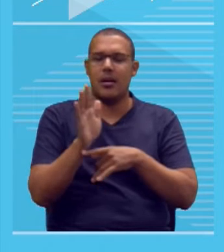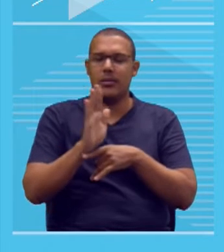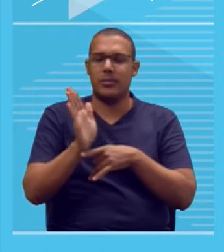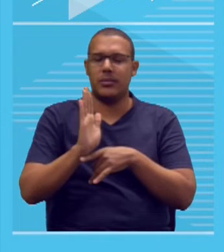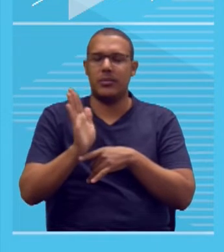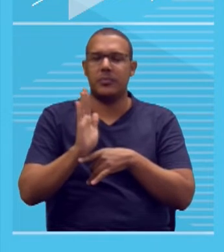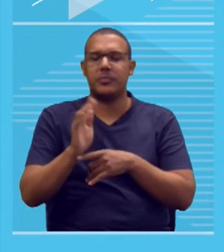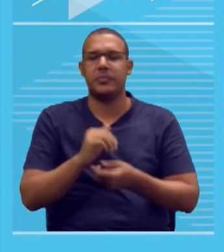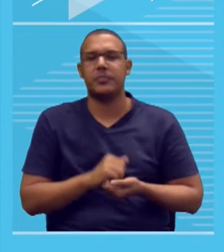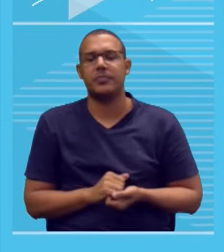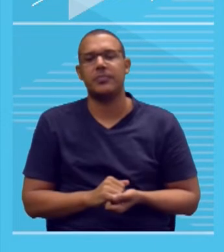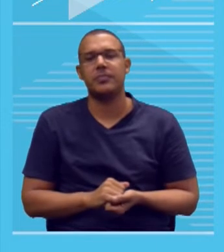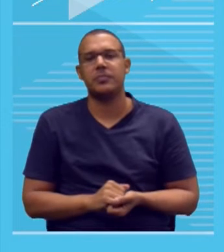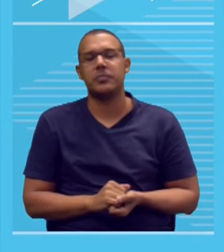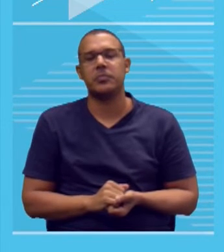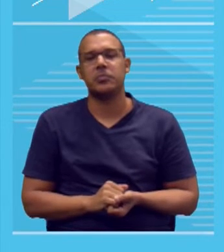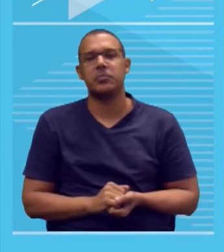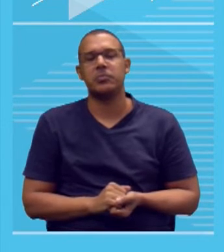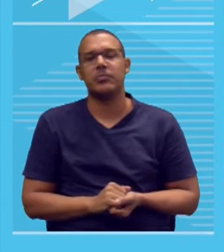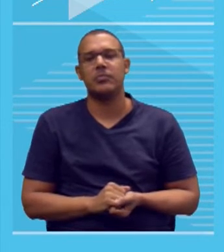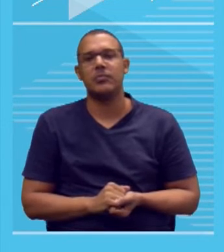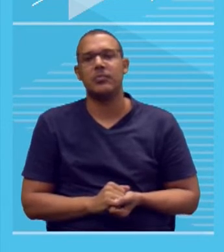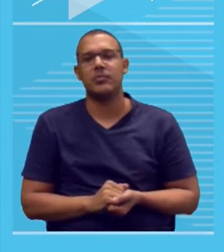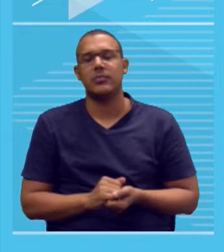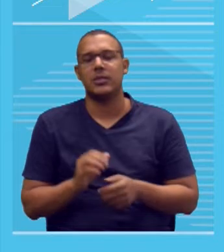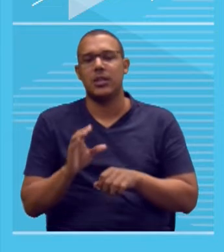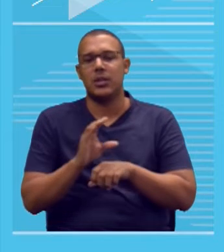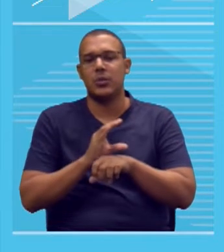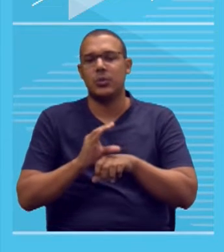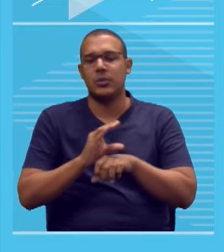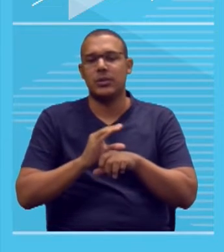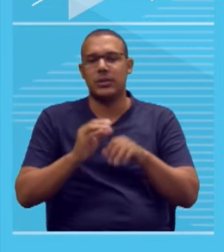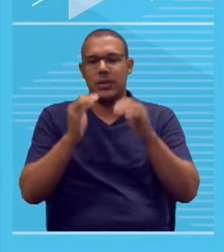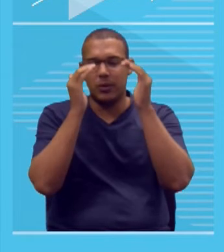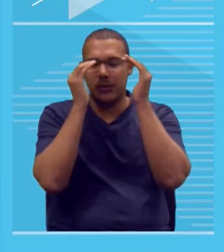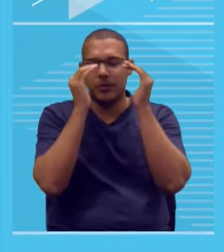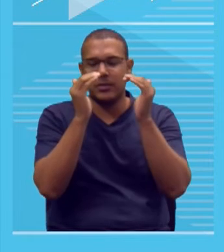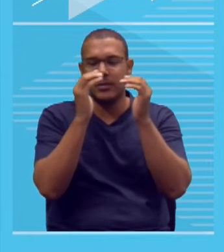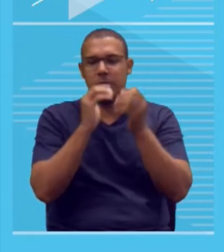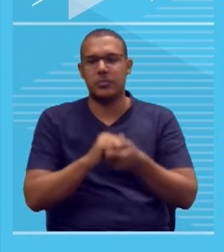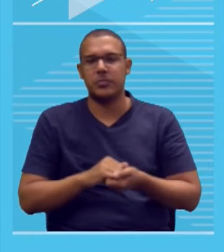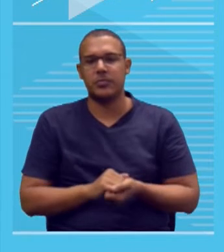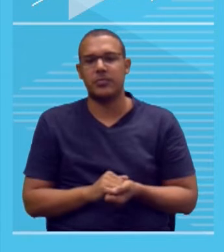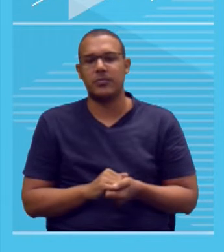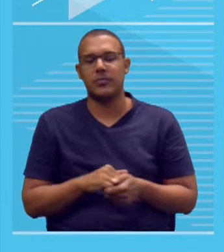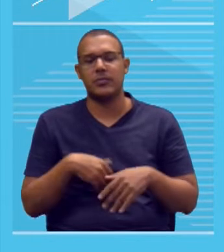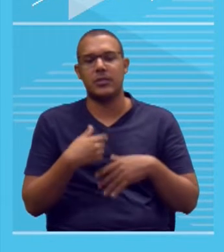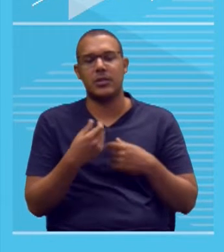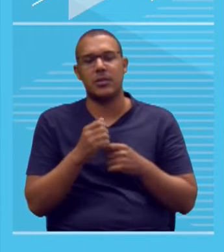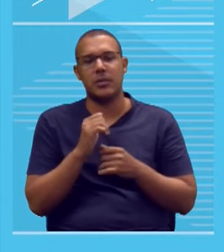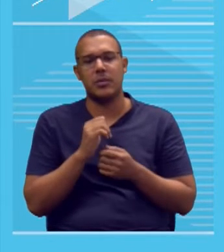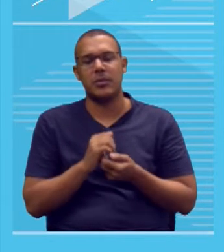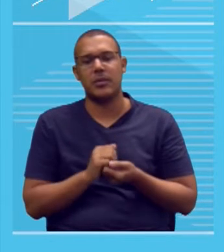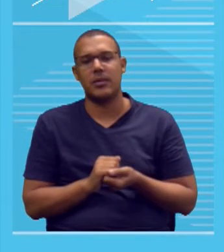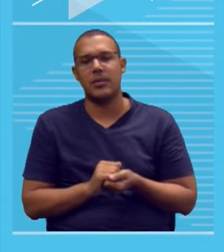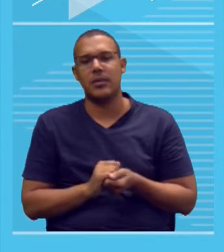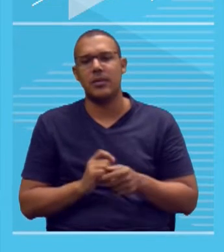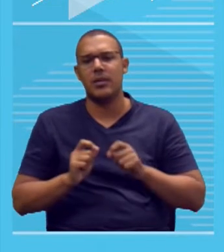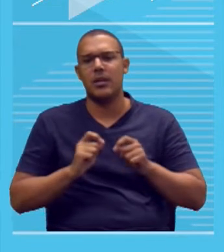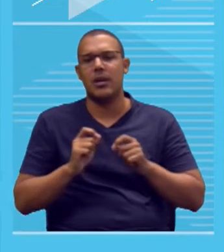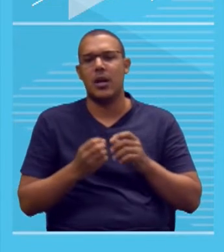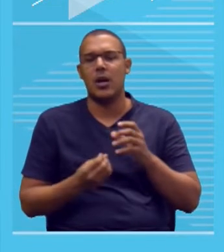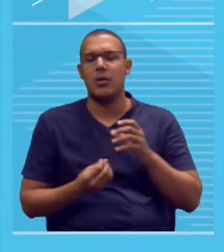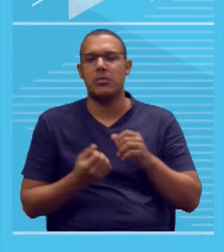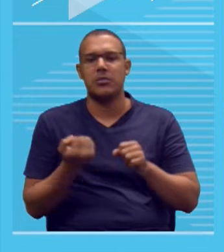garantido, né? E a Constituição seja respeitada. O que é você vai propor agora para a construção de salas de